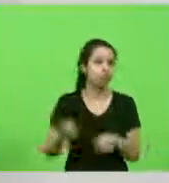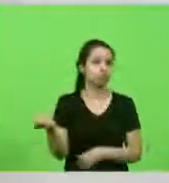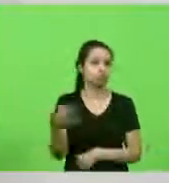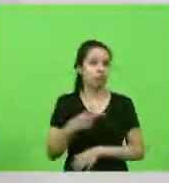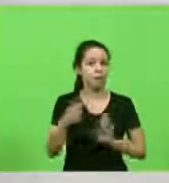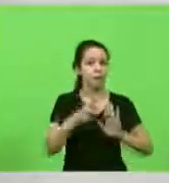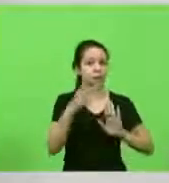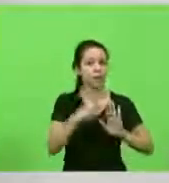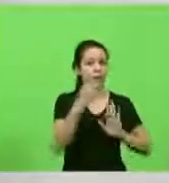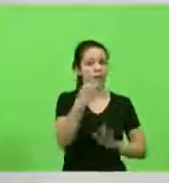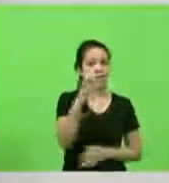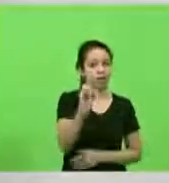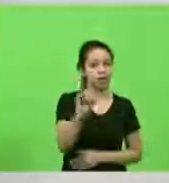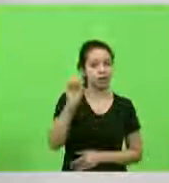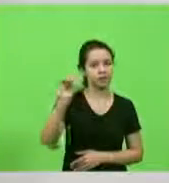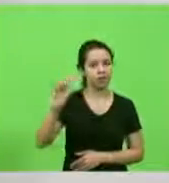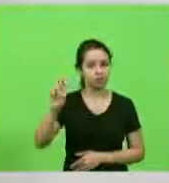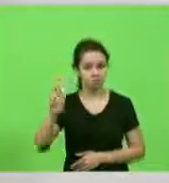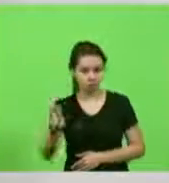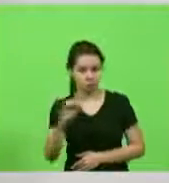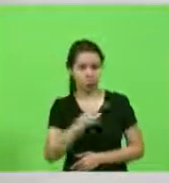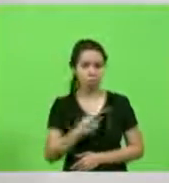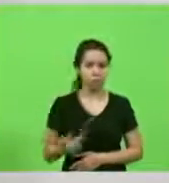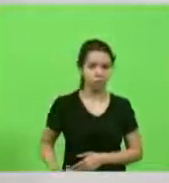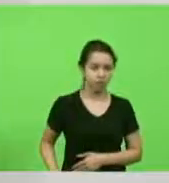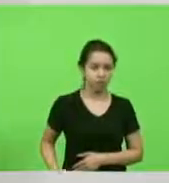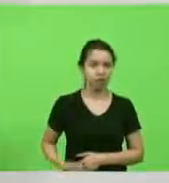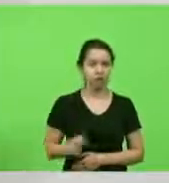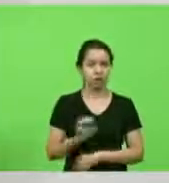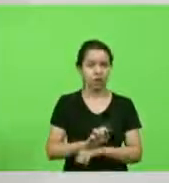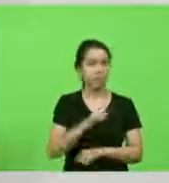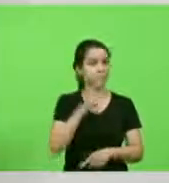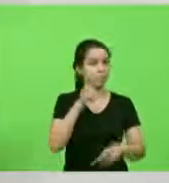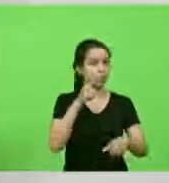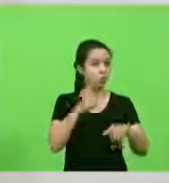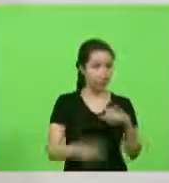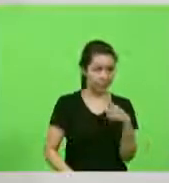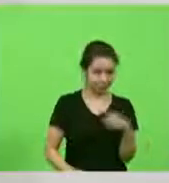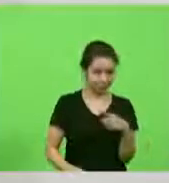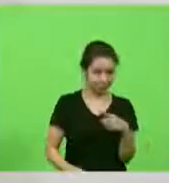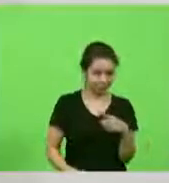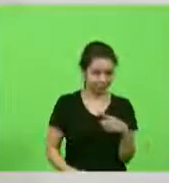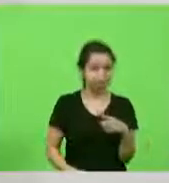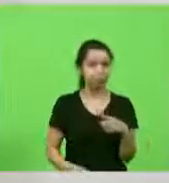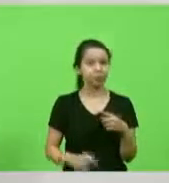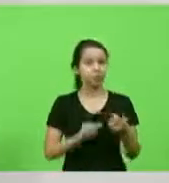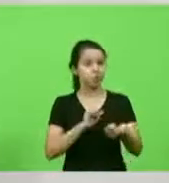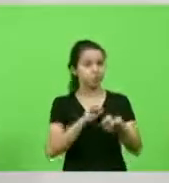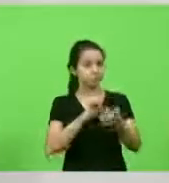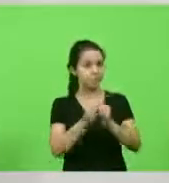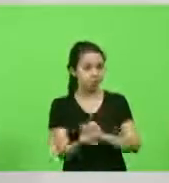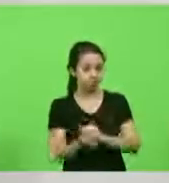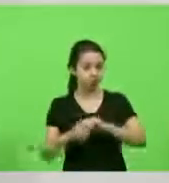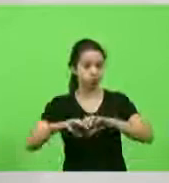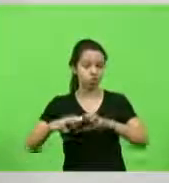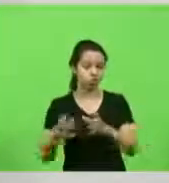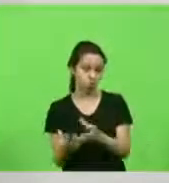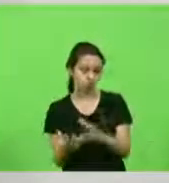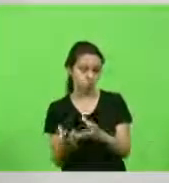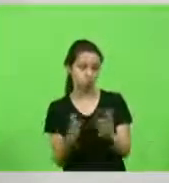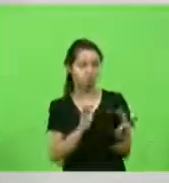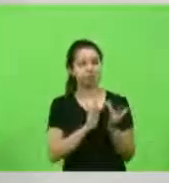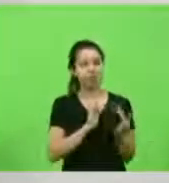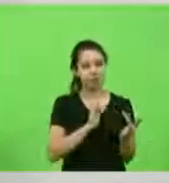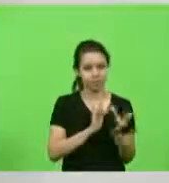1005 do governo do estado que proíbe a prática do esporte coletivo de contato e que ela